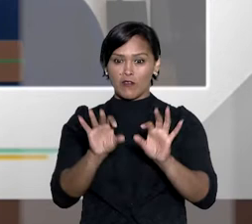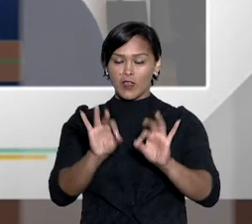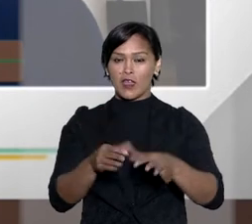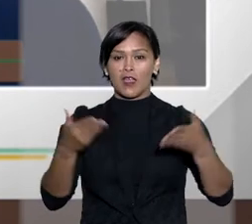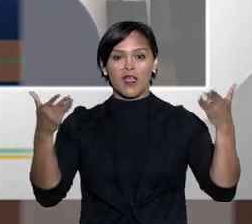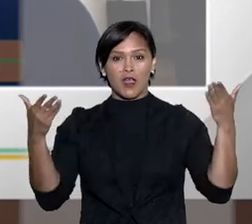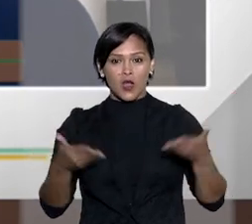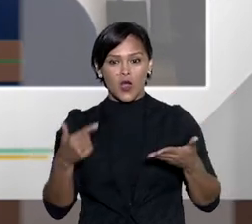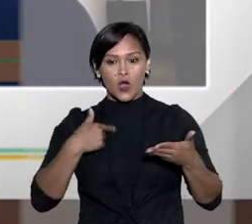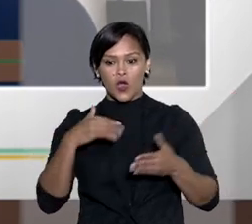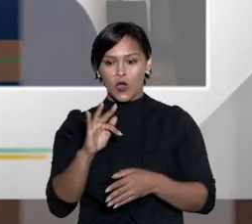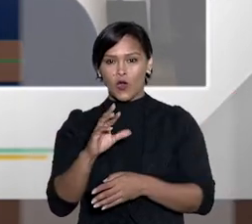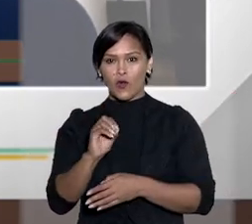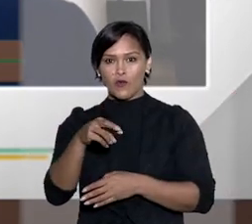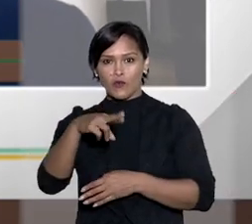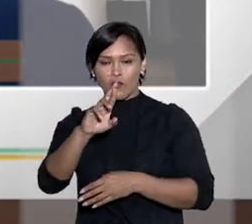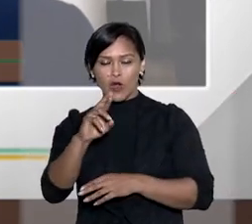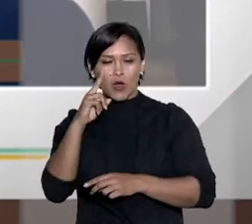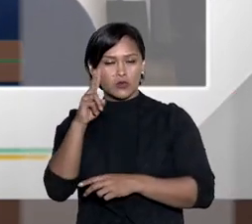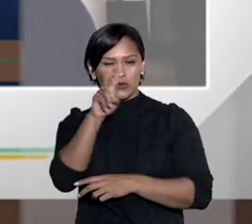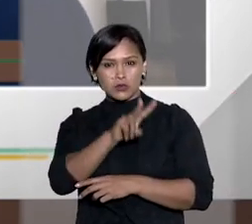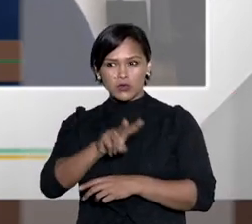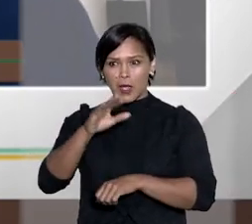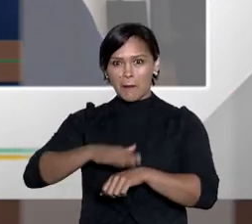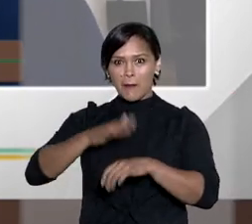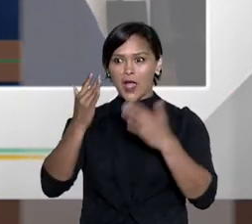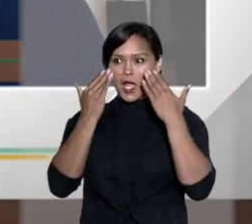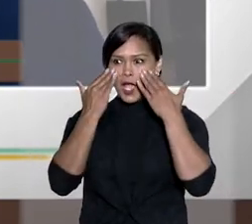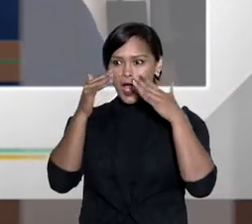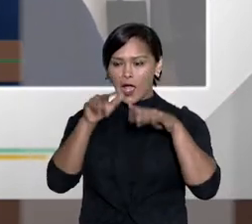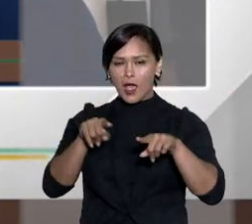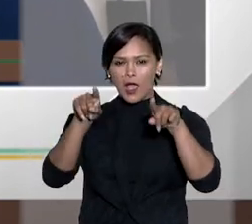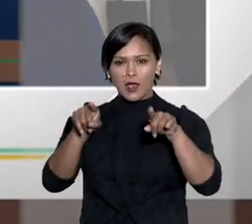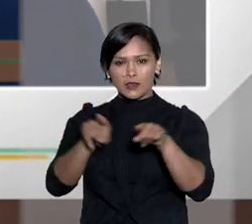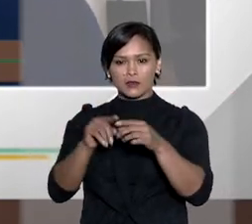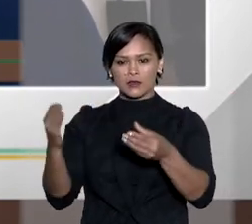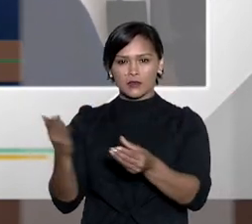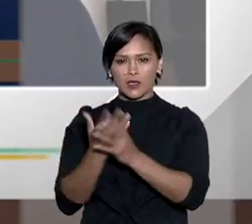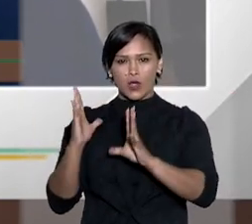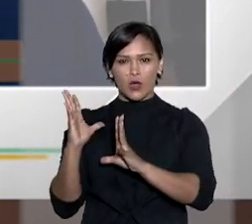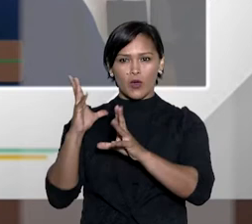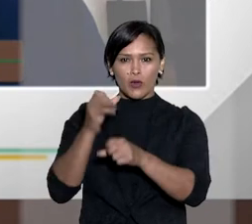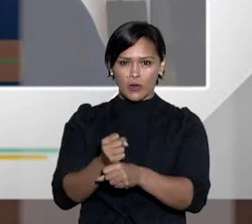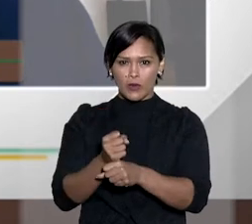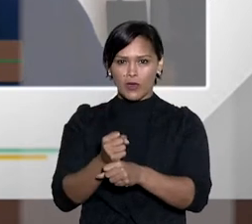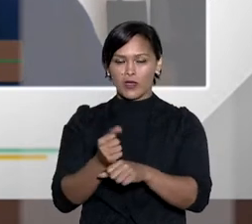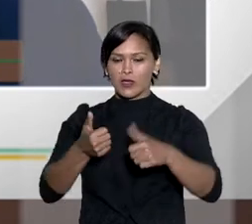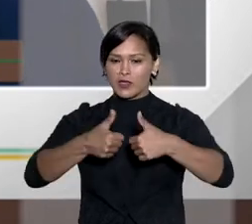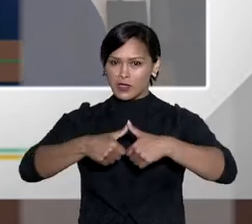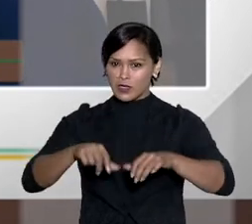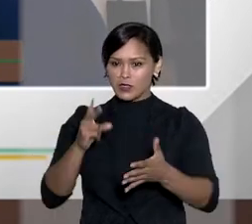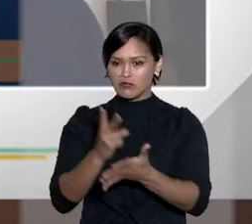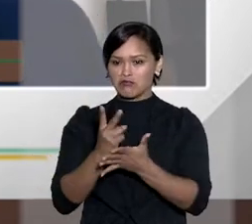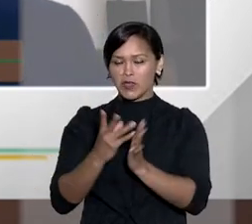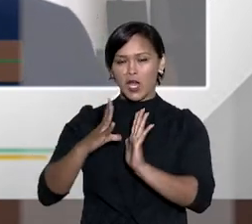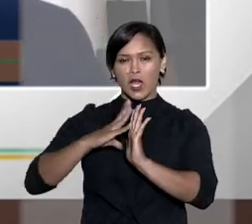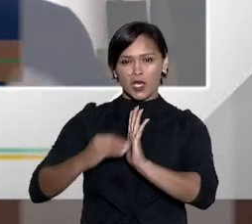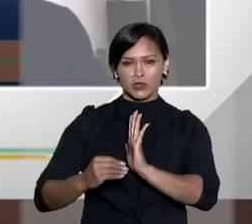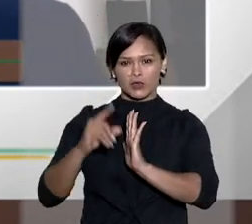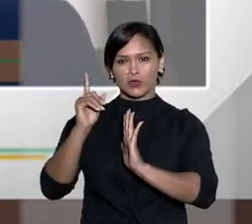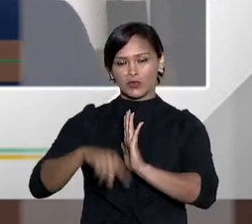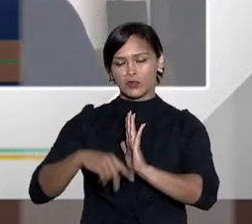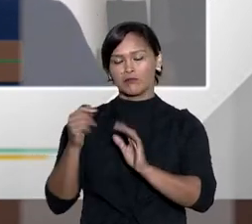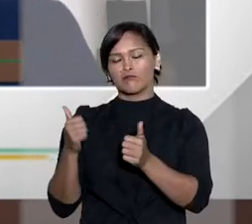do nosso fórum ter um olhar mais atento nas ações concretas que estão sendo adotadas para